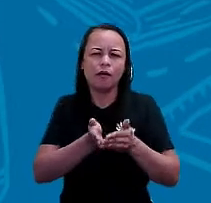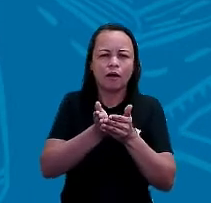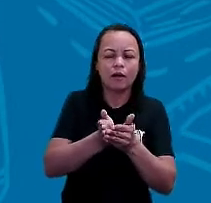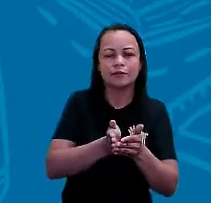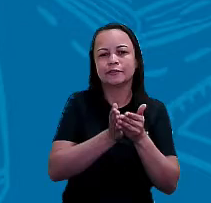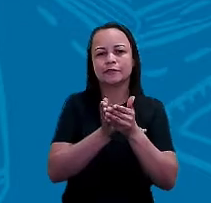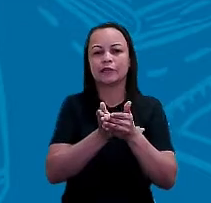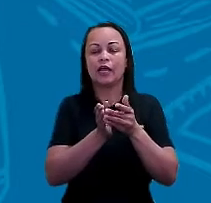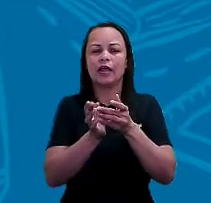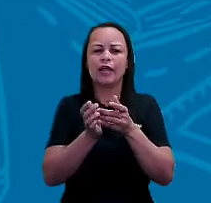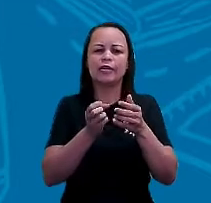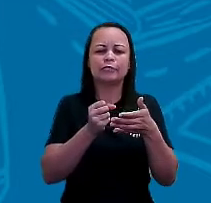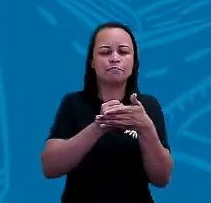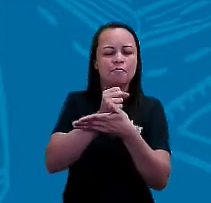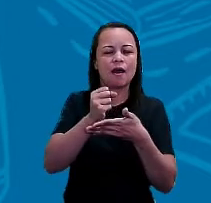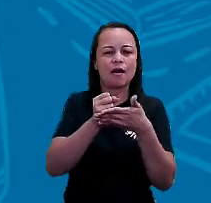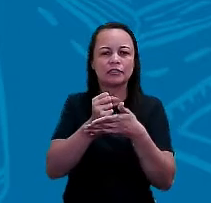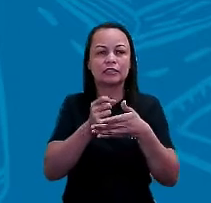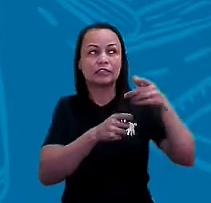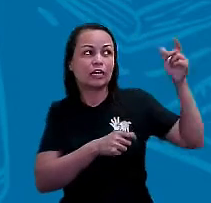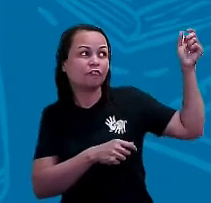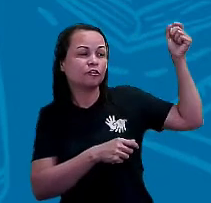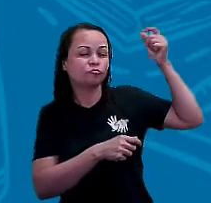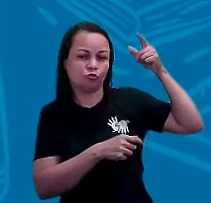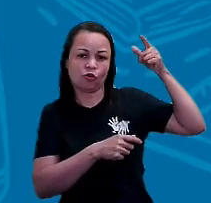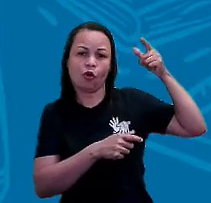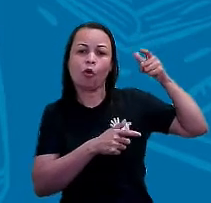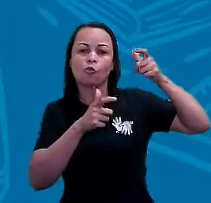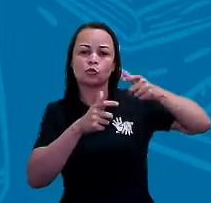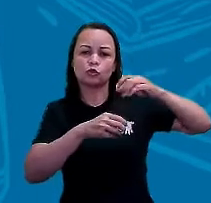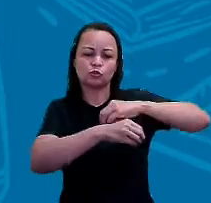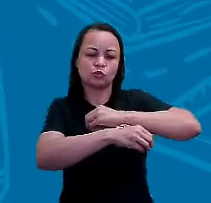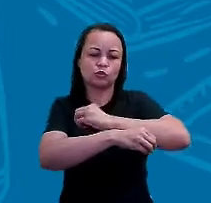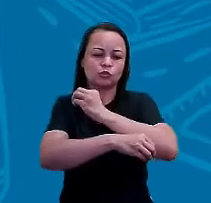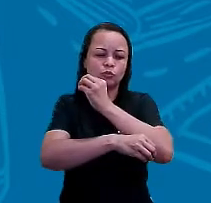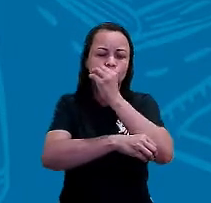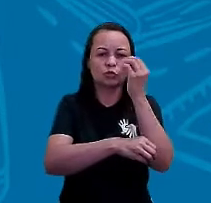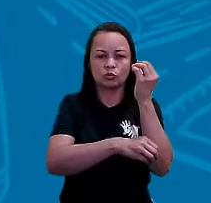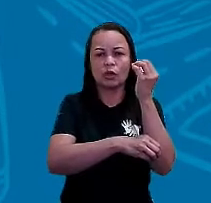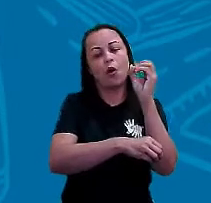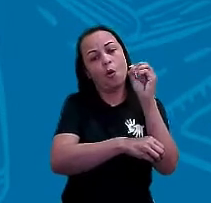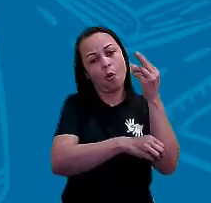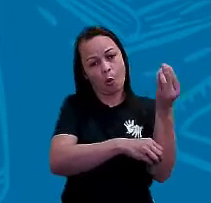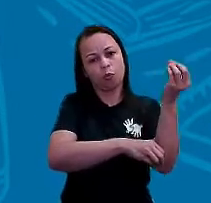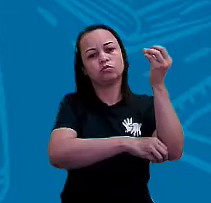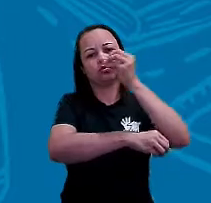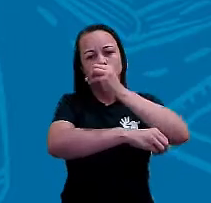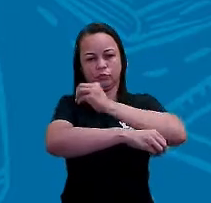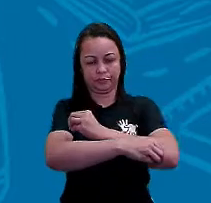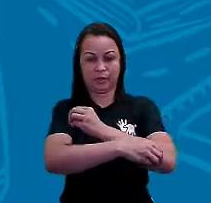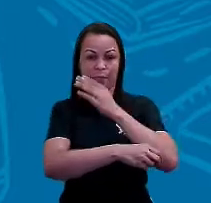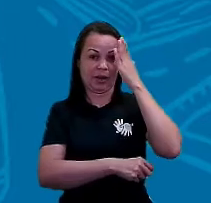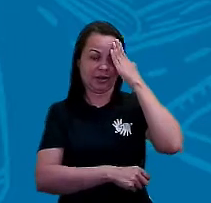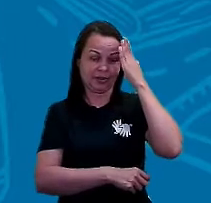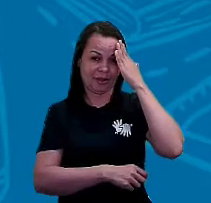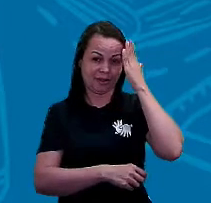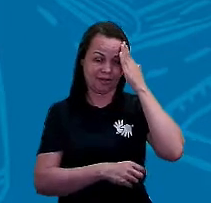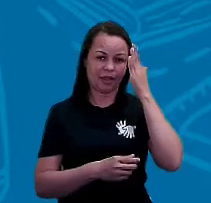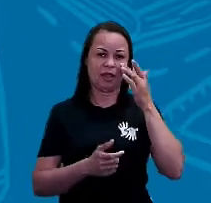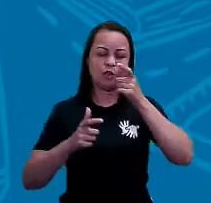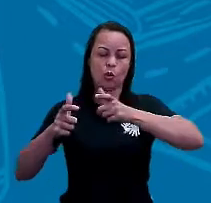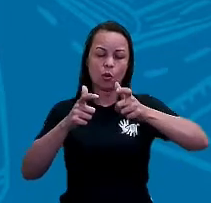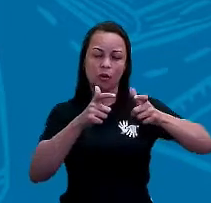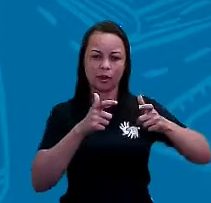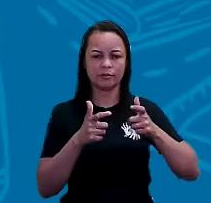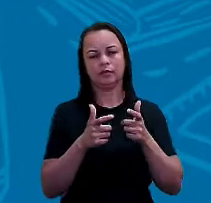baseavam na posição do sol, de onde o sol nascia, de onde o sol iria se pôr, para então entender e se localizar,